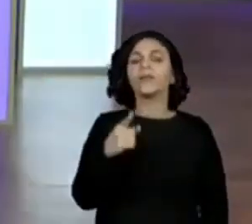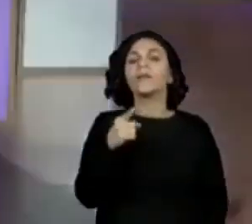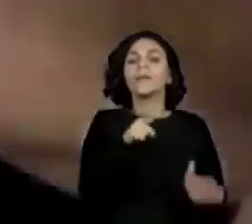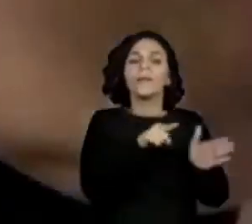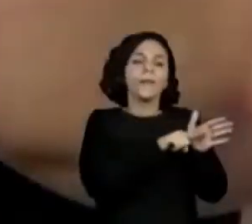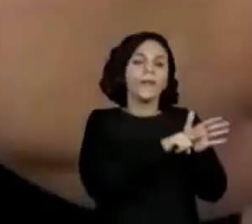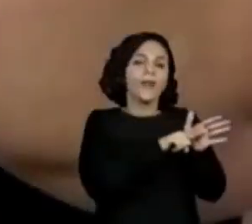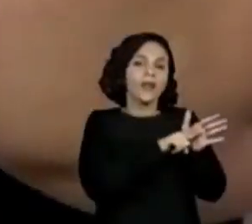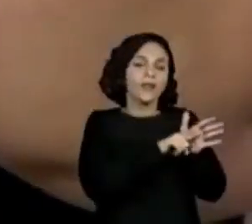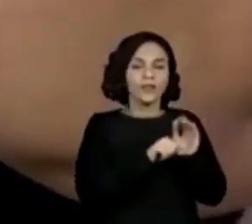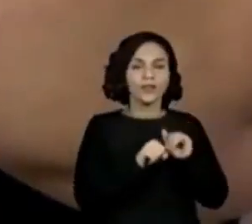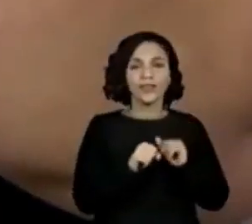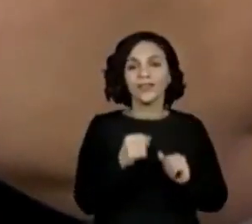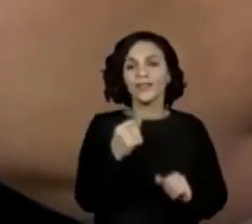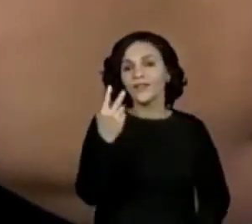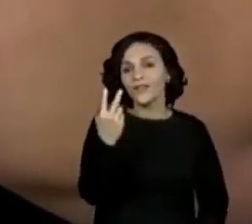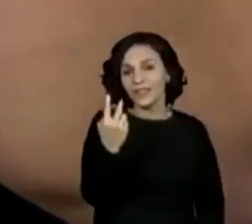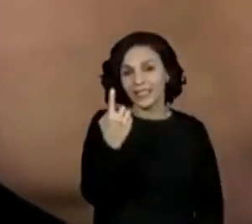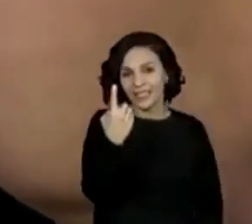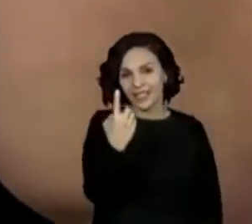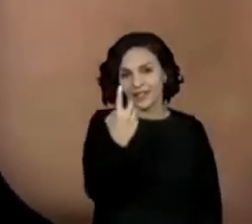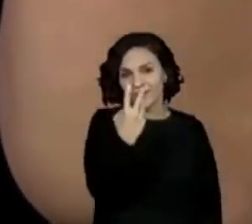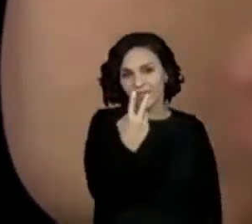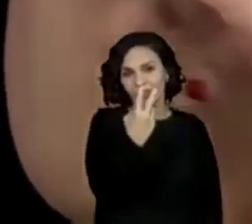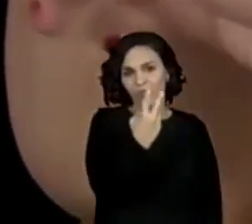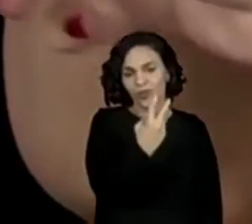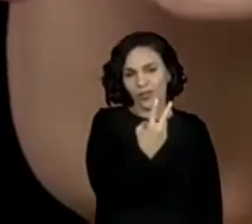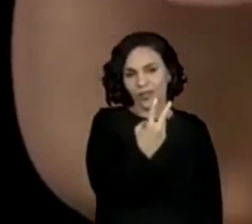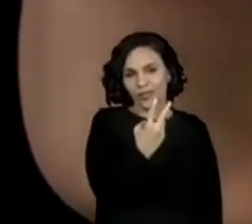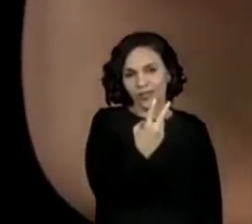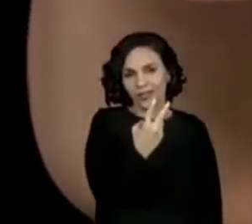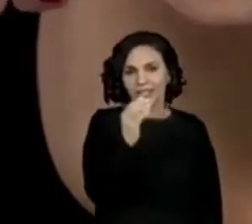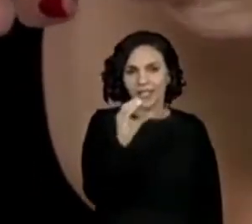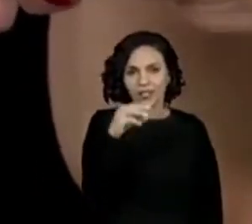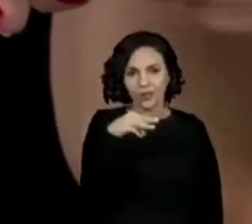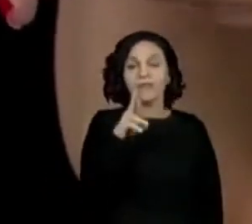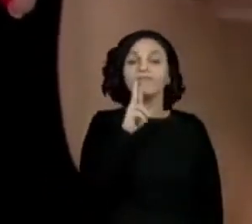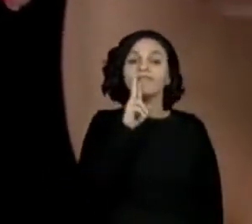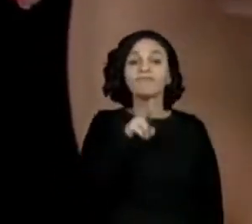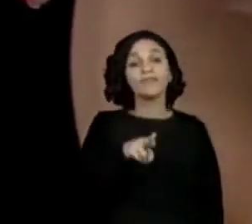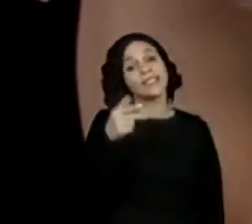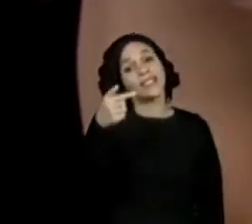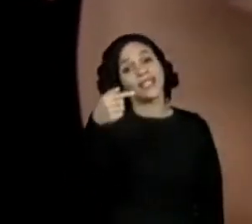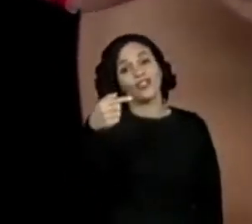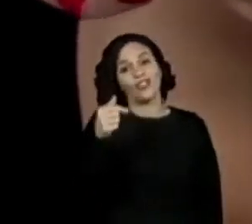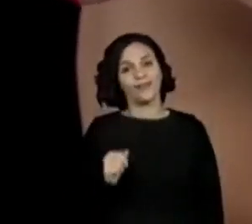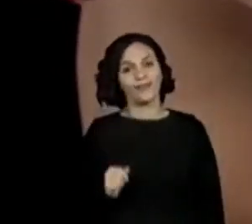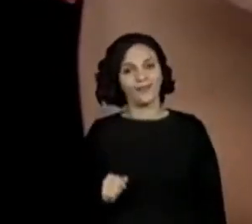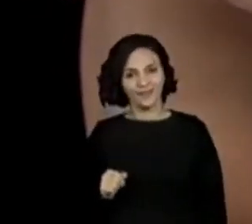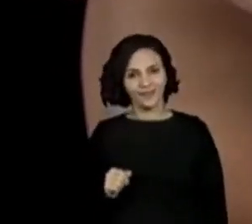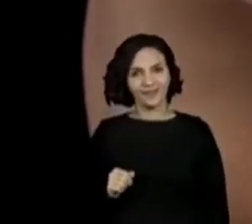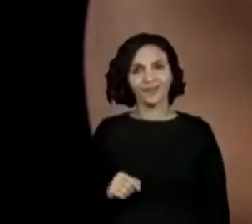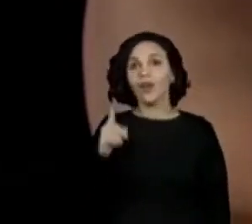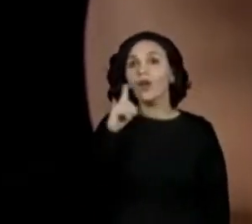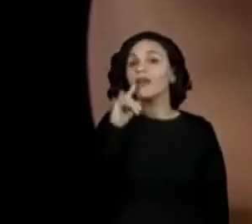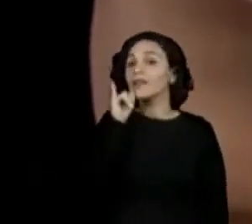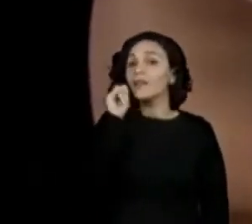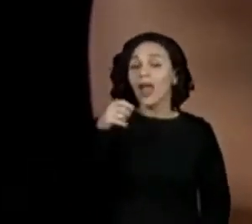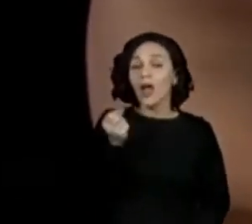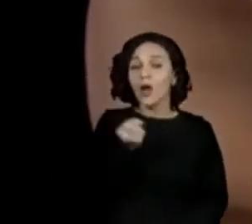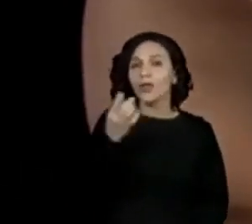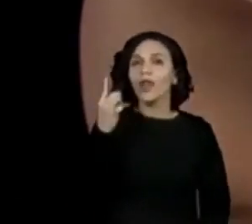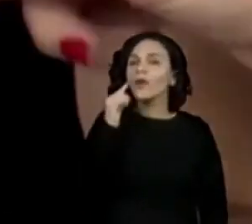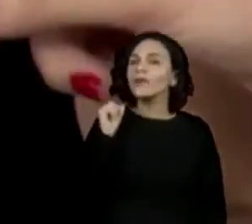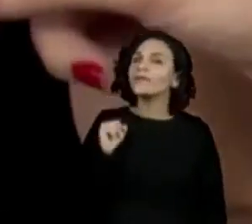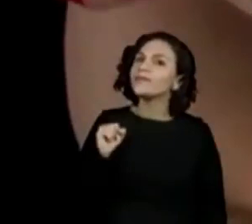tá? Menos vinte e dois centímetros. Muito bem. Aqui no caso até dá pra gente ir contando, né? Do vinte e